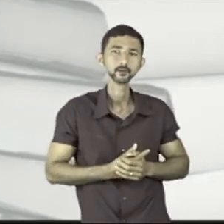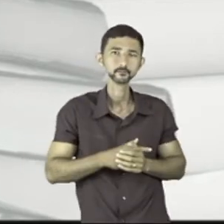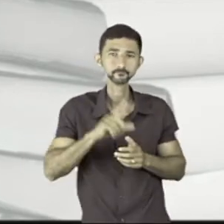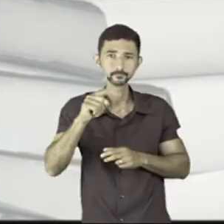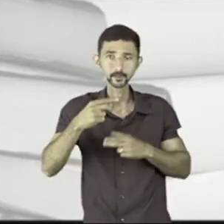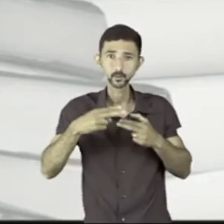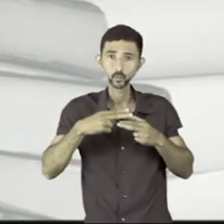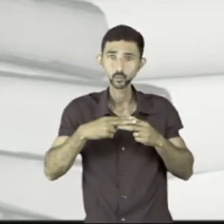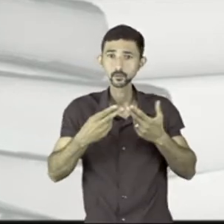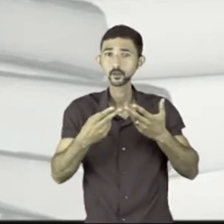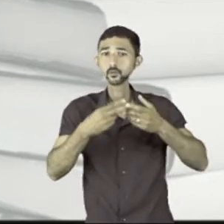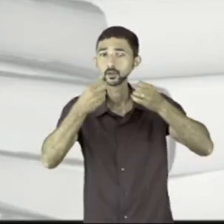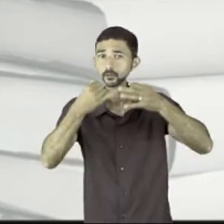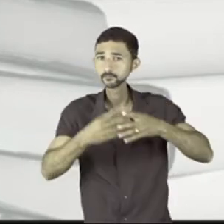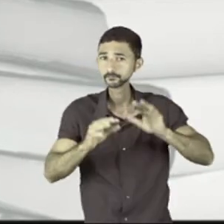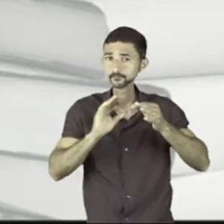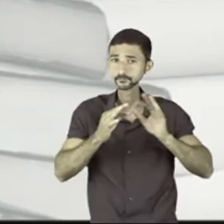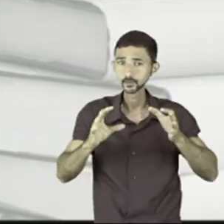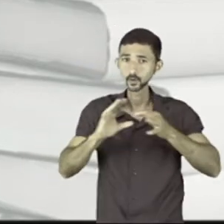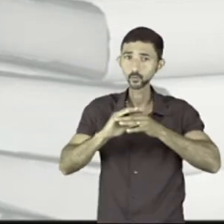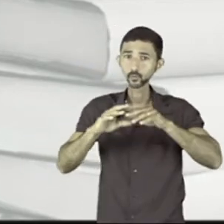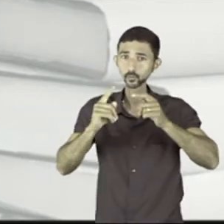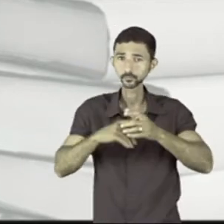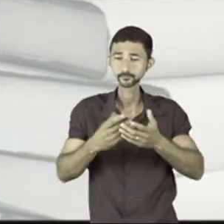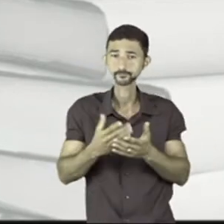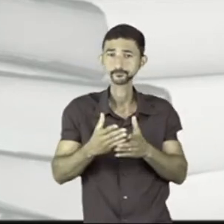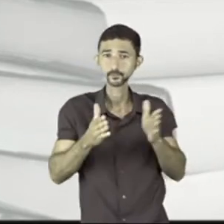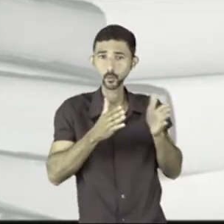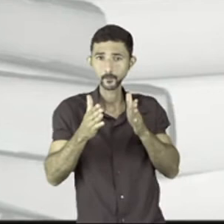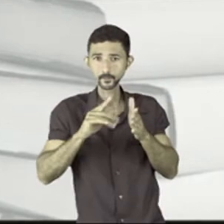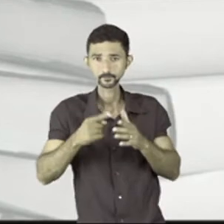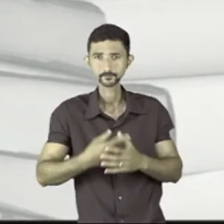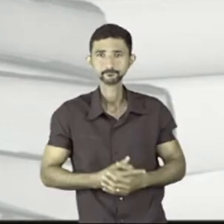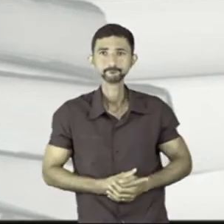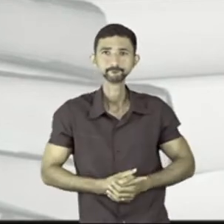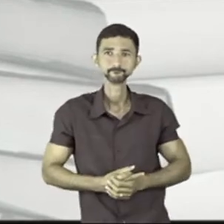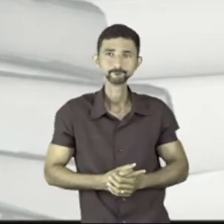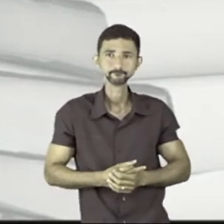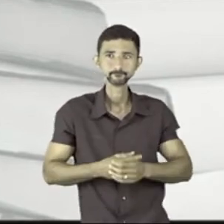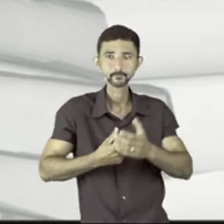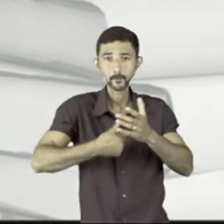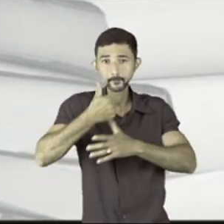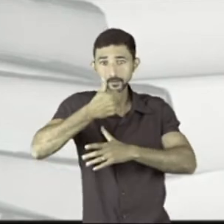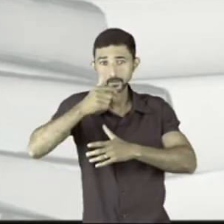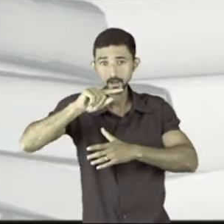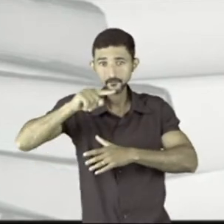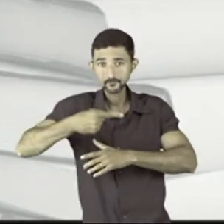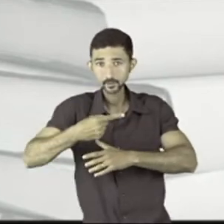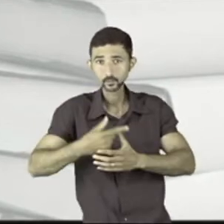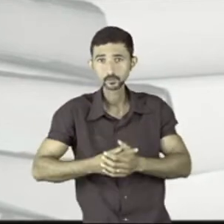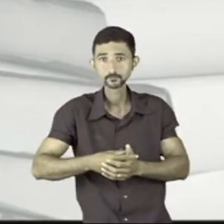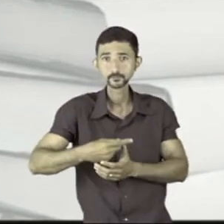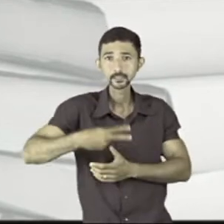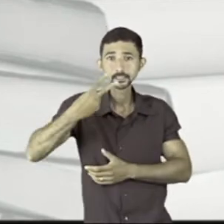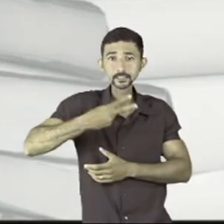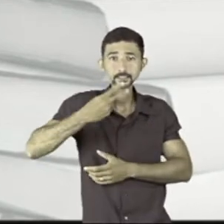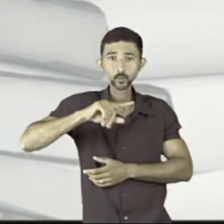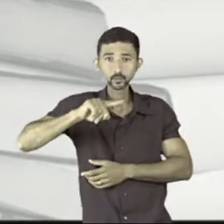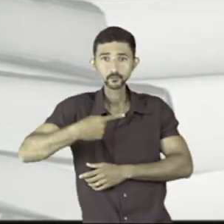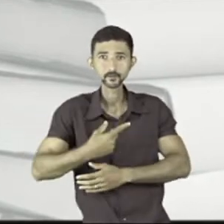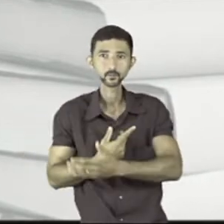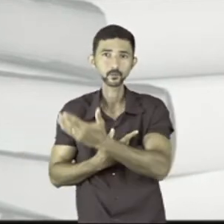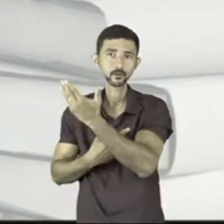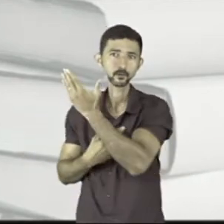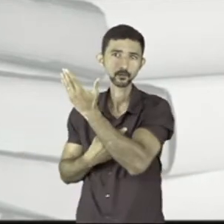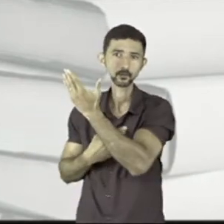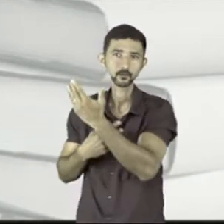delas é os apostos, eles devem vir entre vírgulas. Então, primeira vírgula aqui, segunda vírgula bem